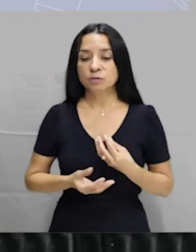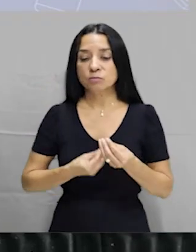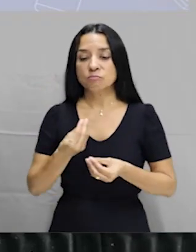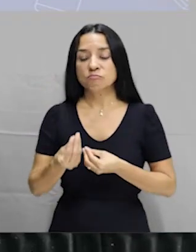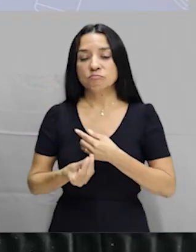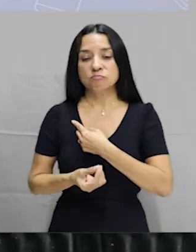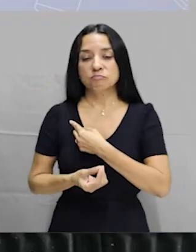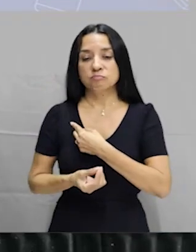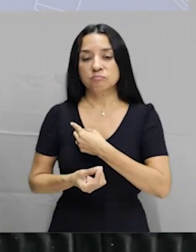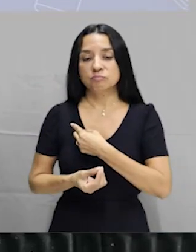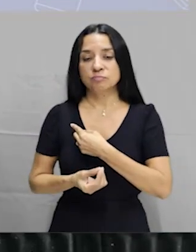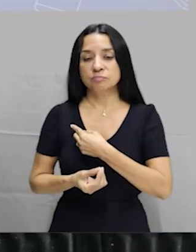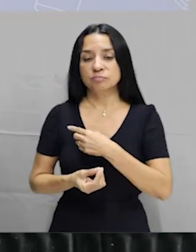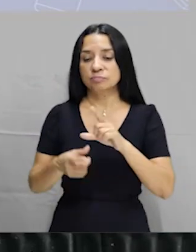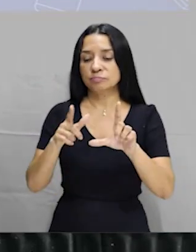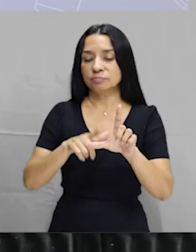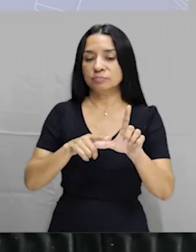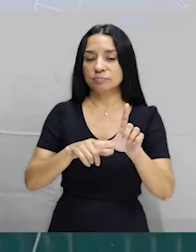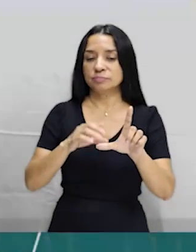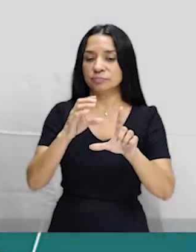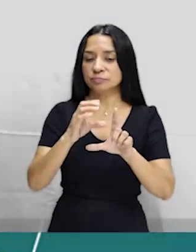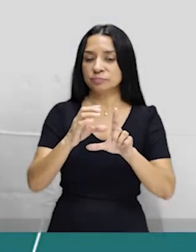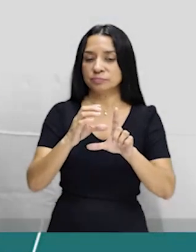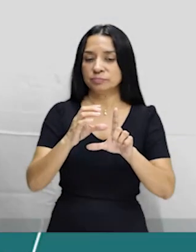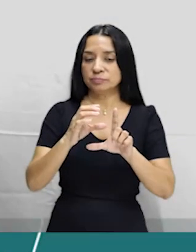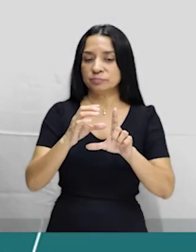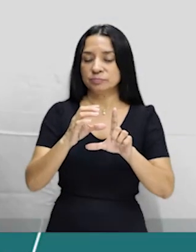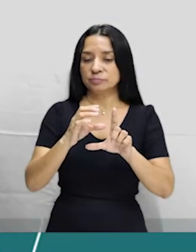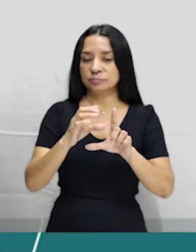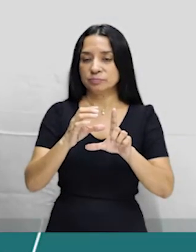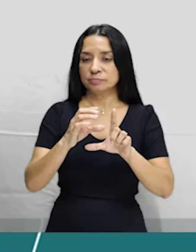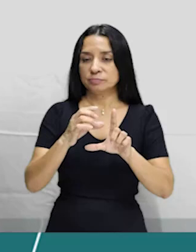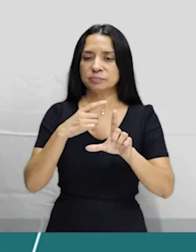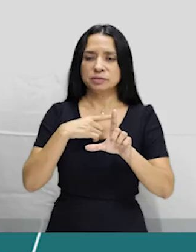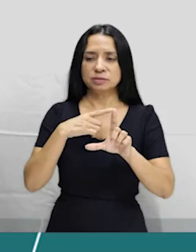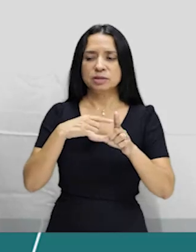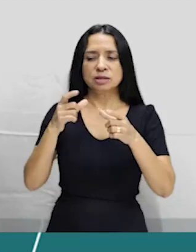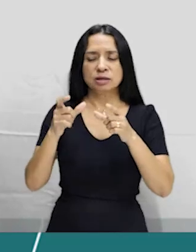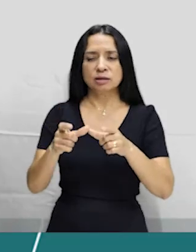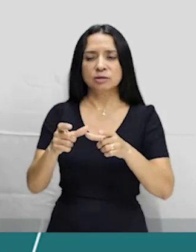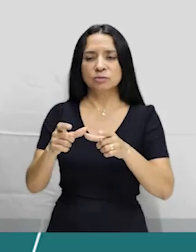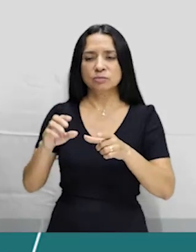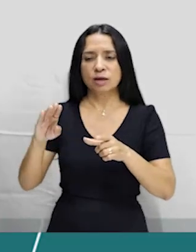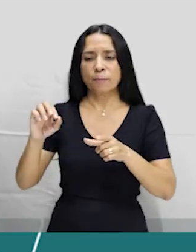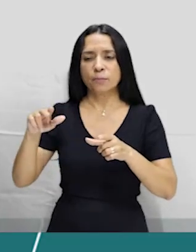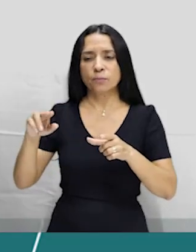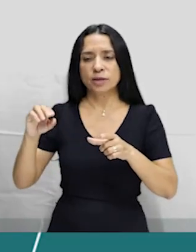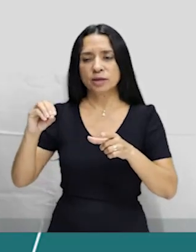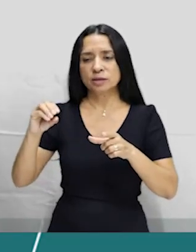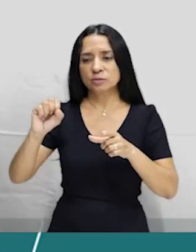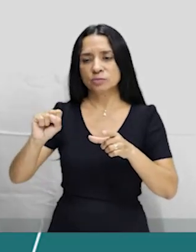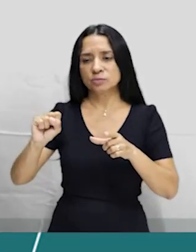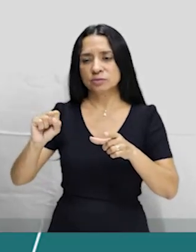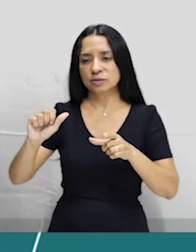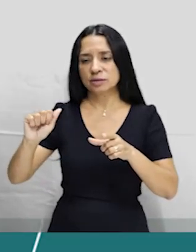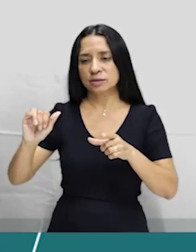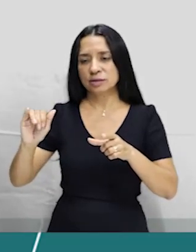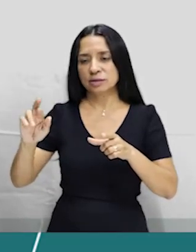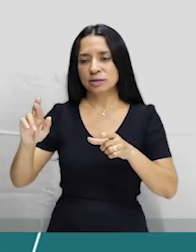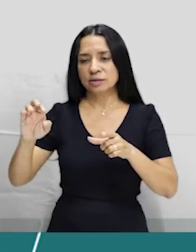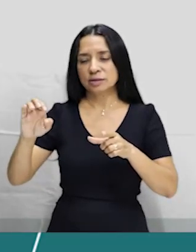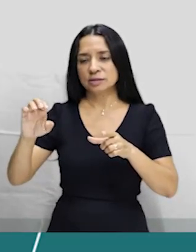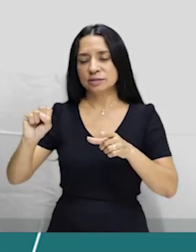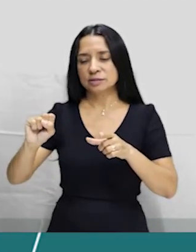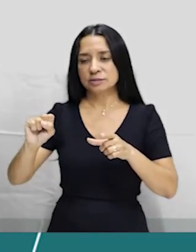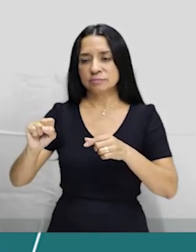como é que vai ficar? Tendrá, tendrá, terá lugar em Buenos Aires de 21 a 25 de outubro, tá?